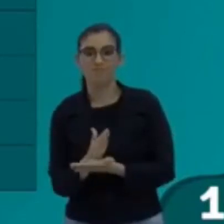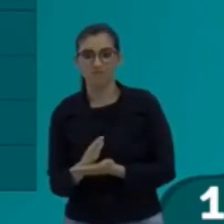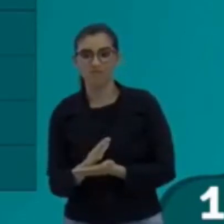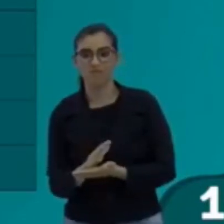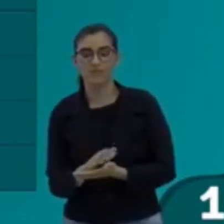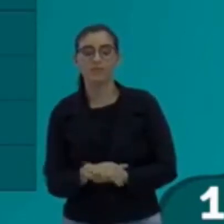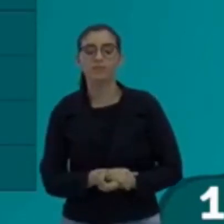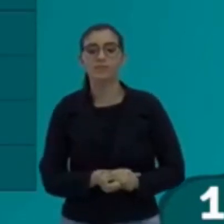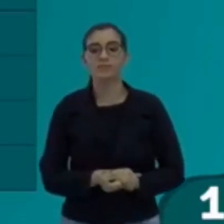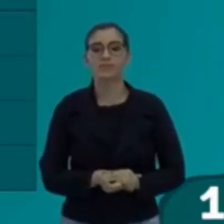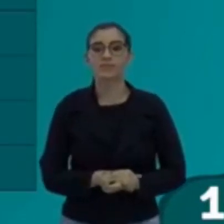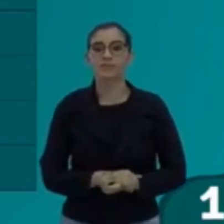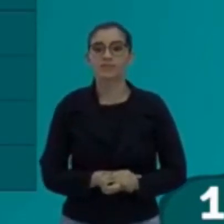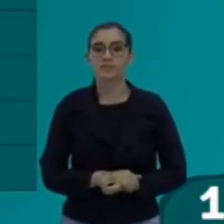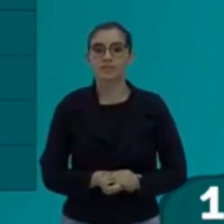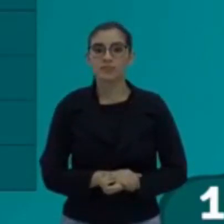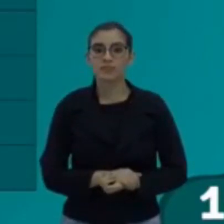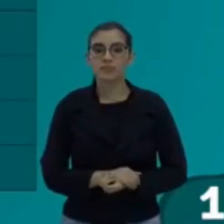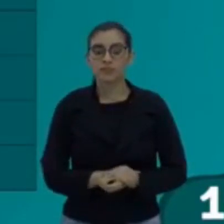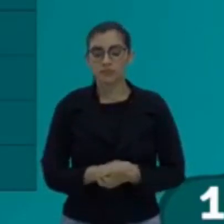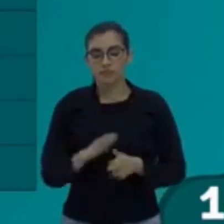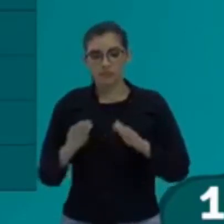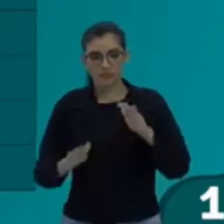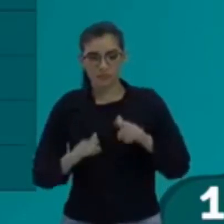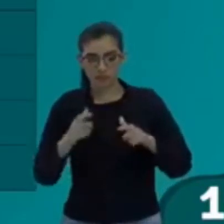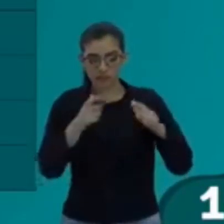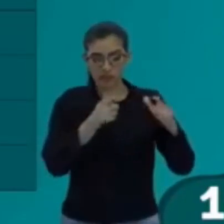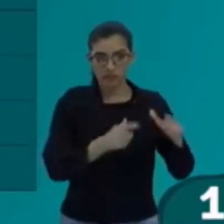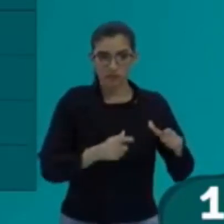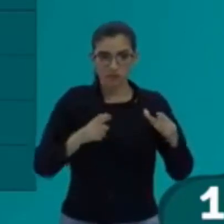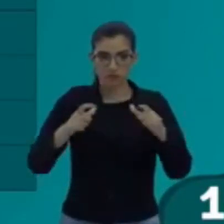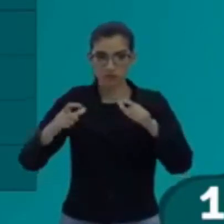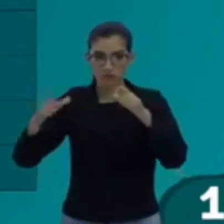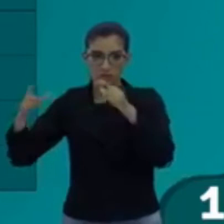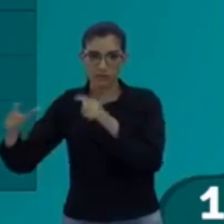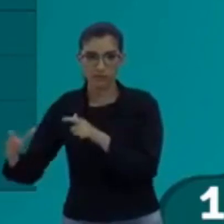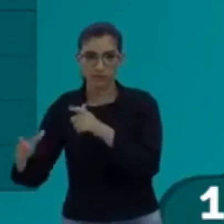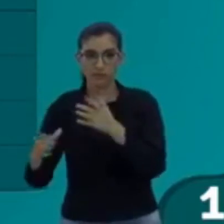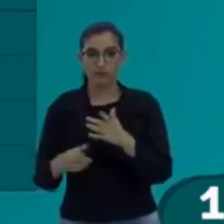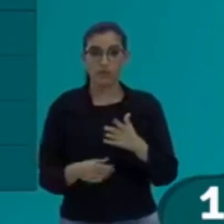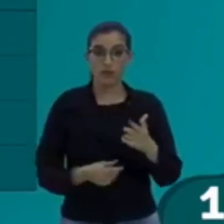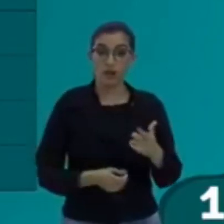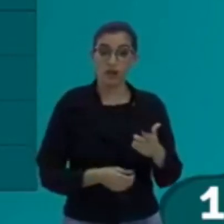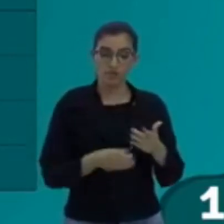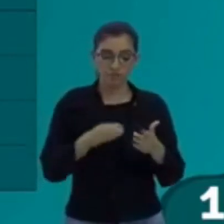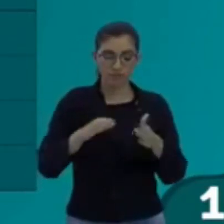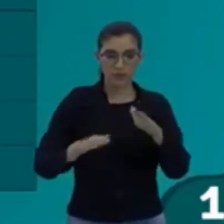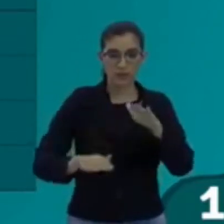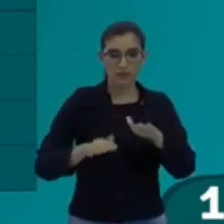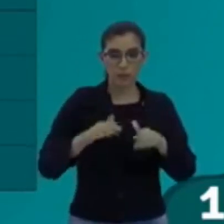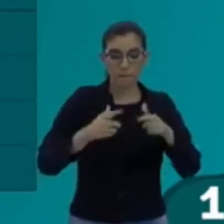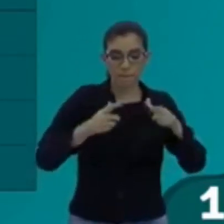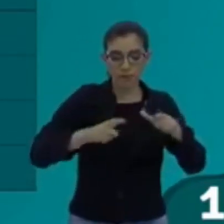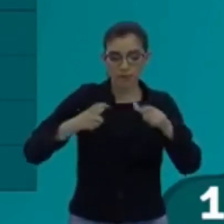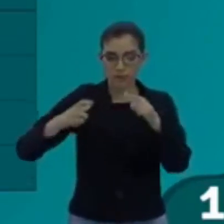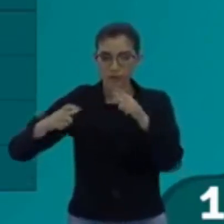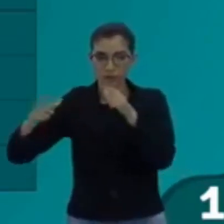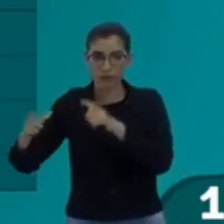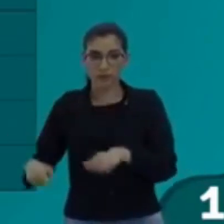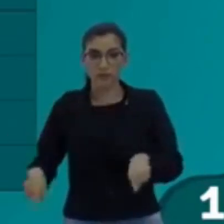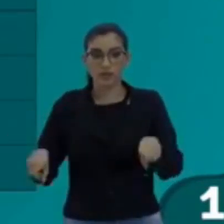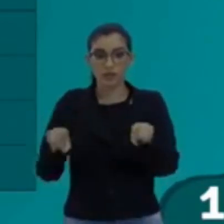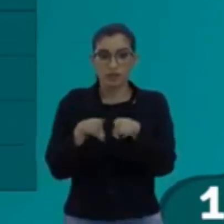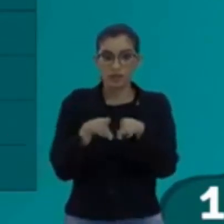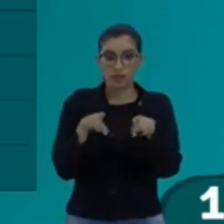temperatura, tá bom? Então, depende do meio. Se inscrever aqui, ó. Ela depende do meio. e também depende da